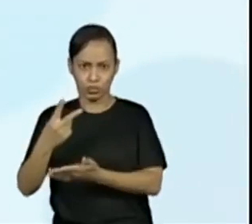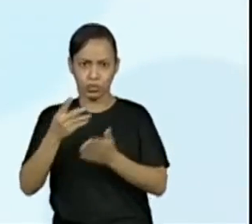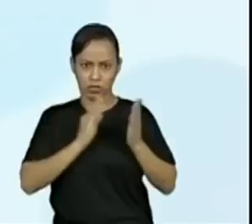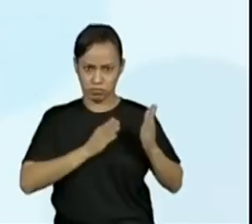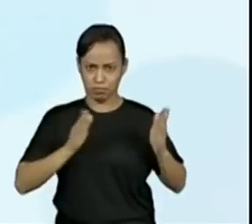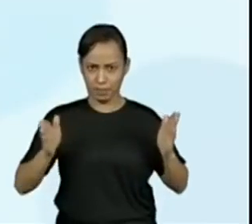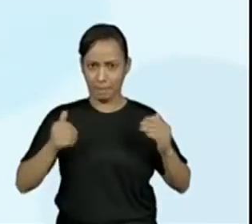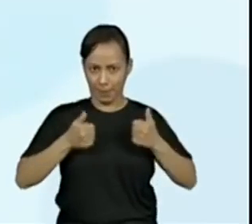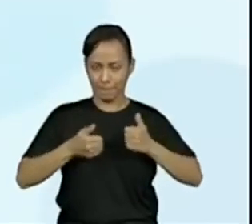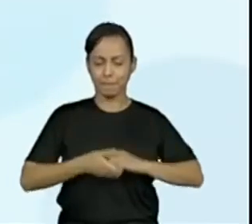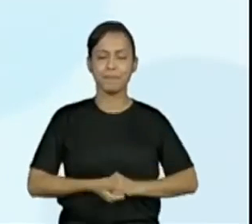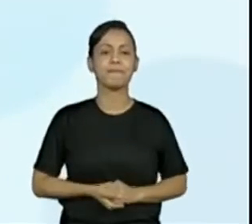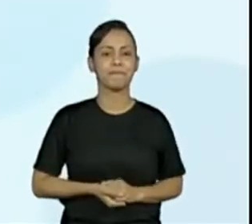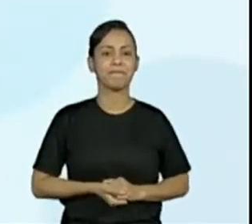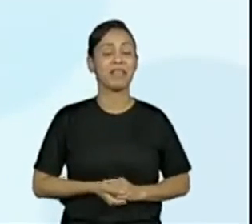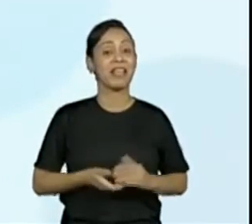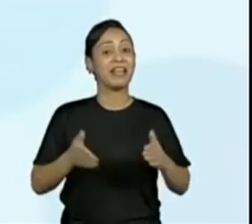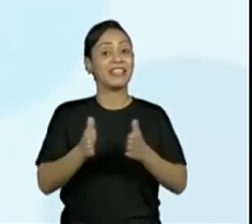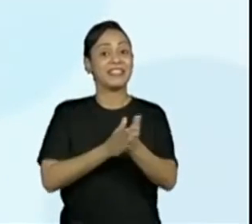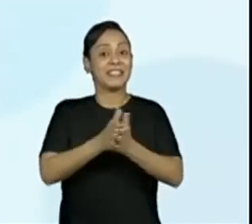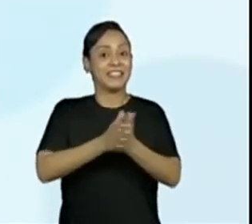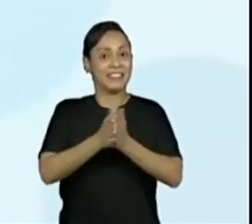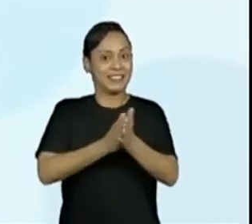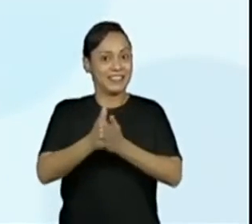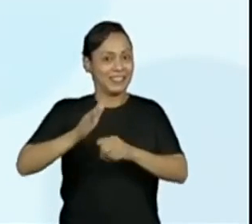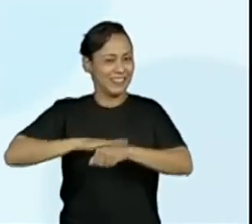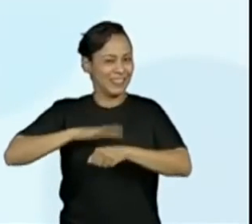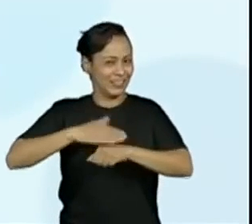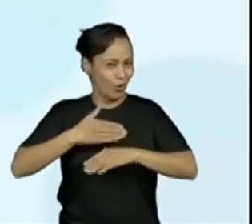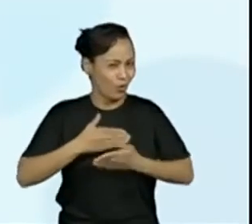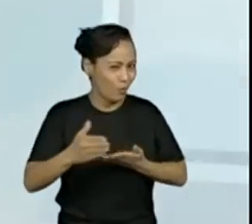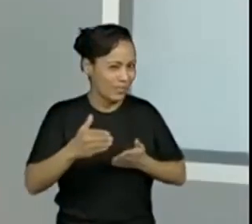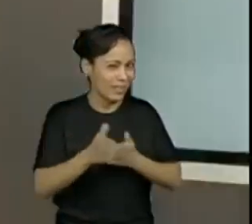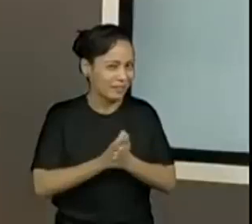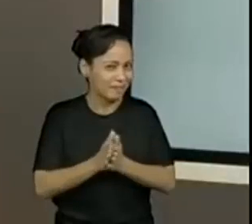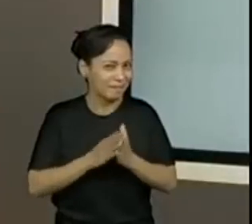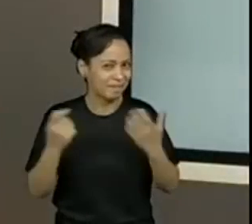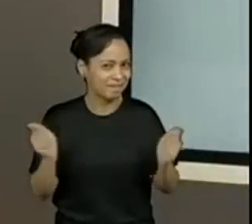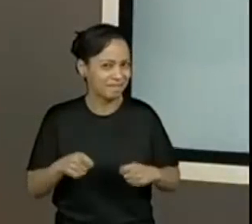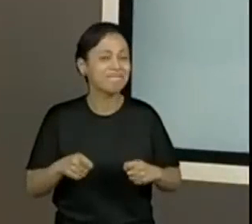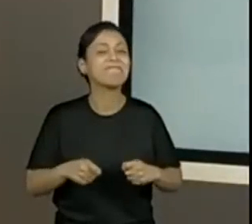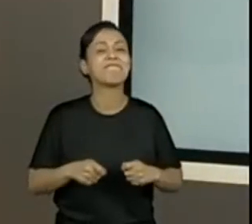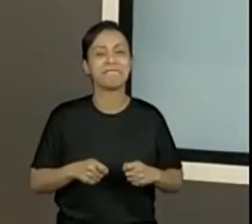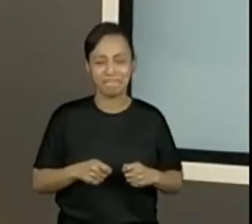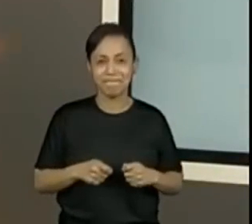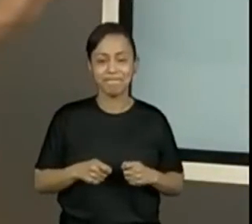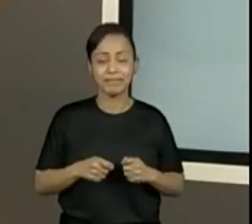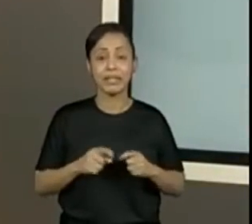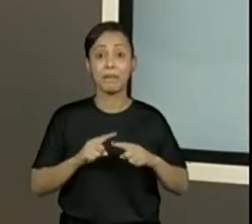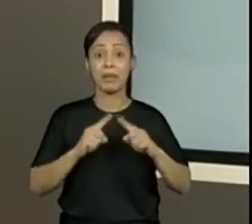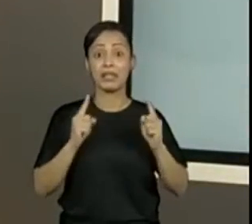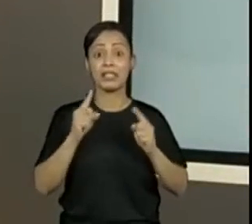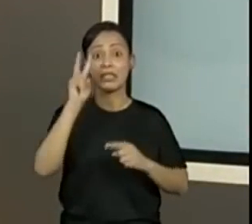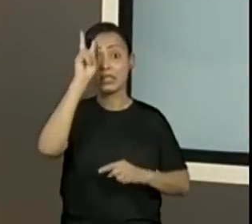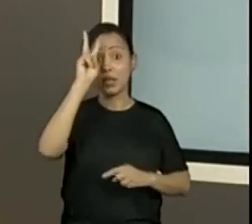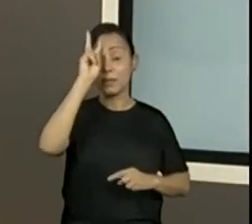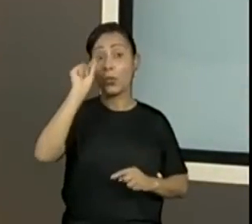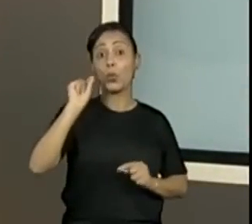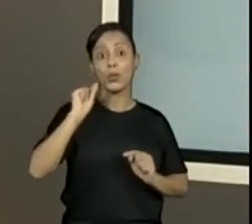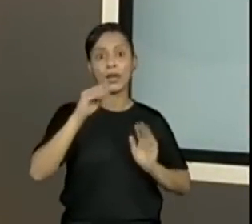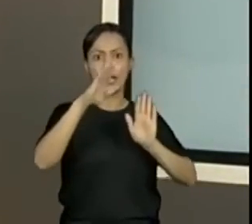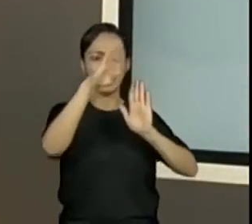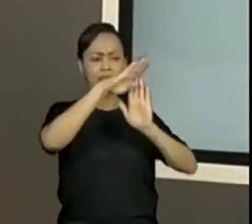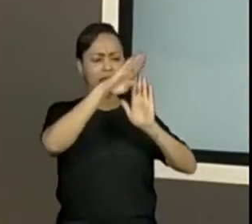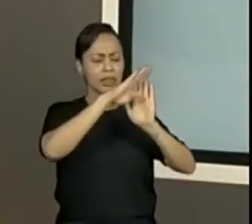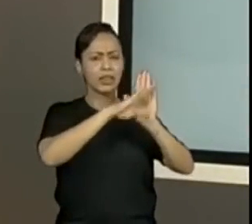bom? Bom, acho que agora está na hora da gente começar a pôr a mão na massa. Vamos retomar primeiro aquela lista